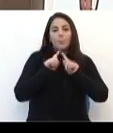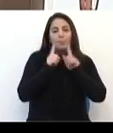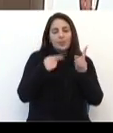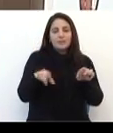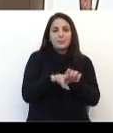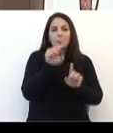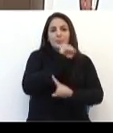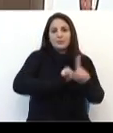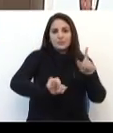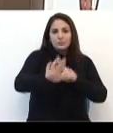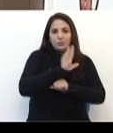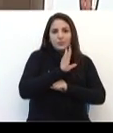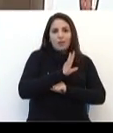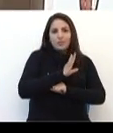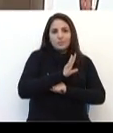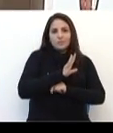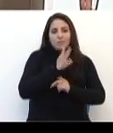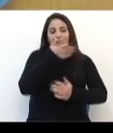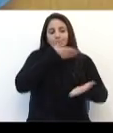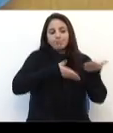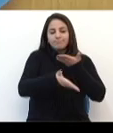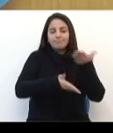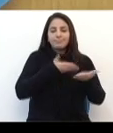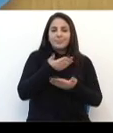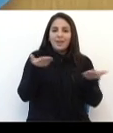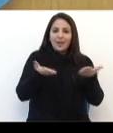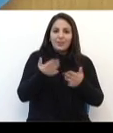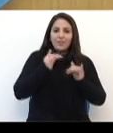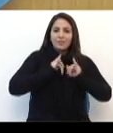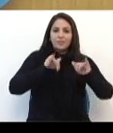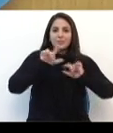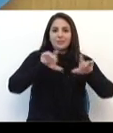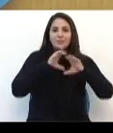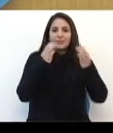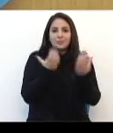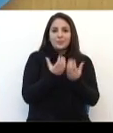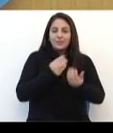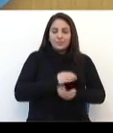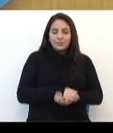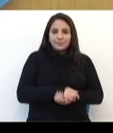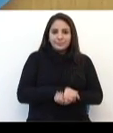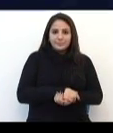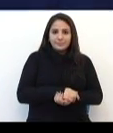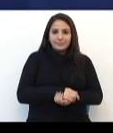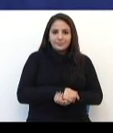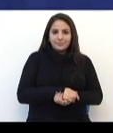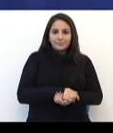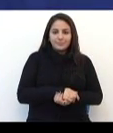significa uma sociedade inteira envolvida. Agora, no Canal da Comunidade.